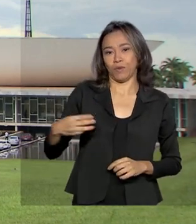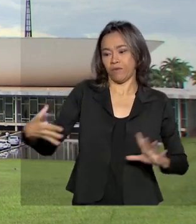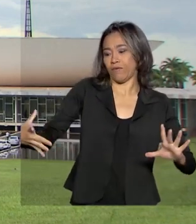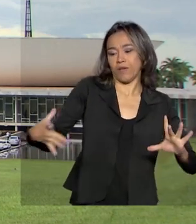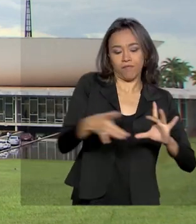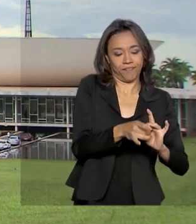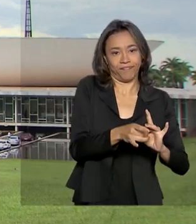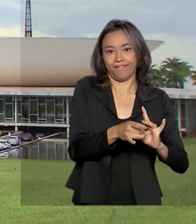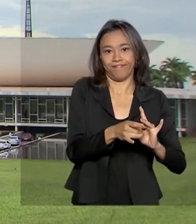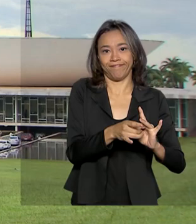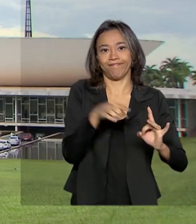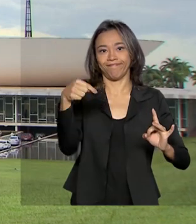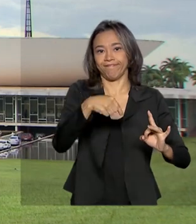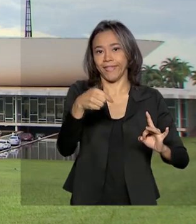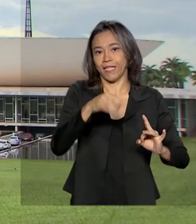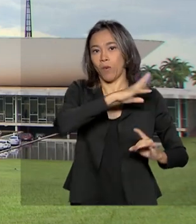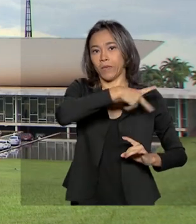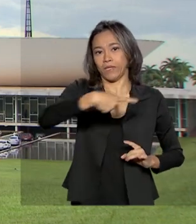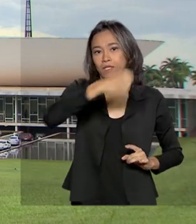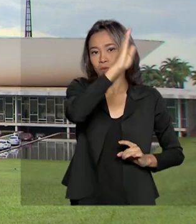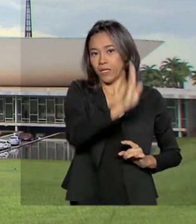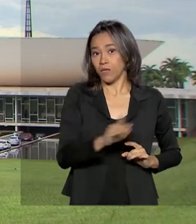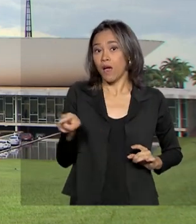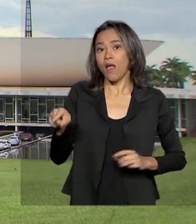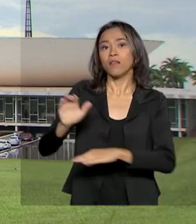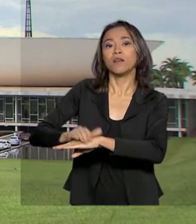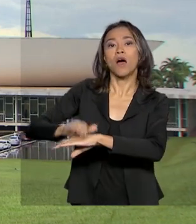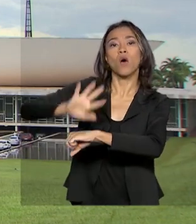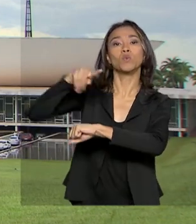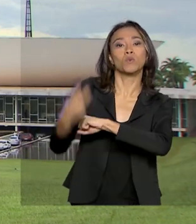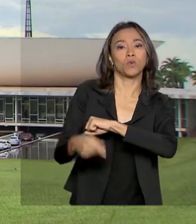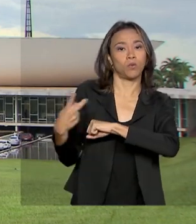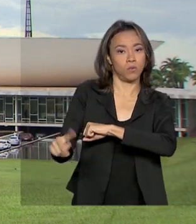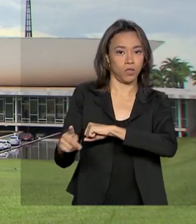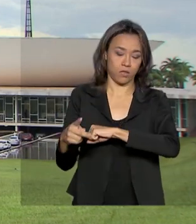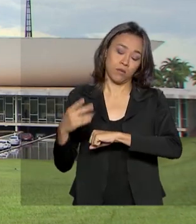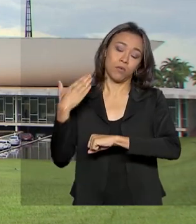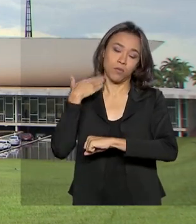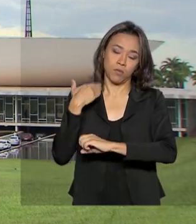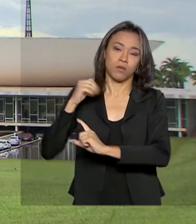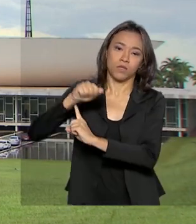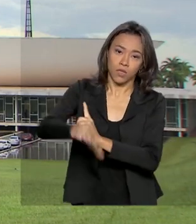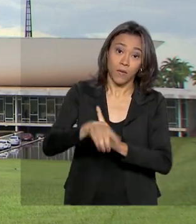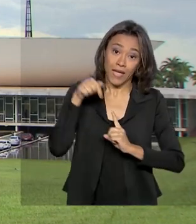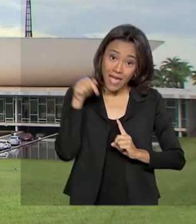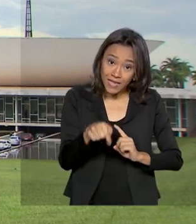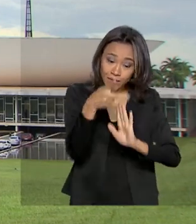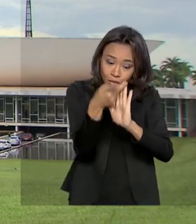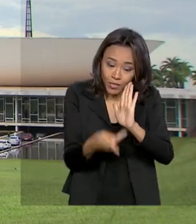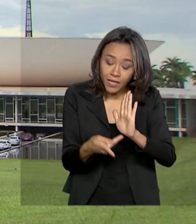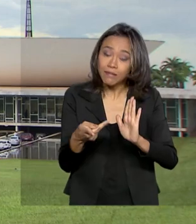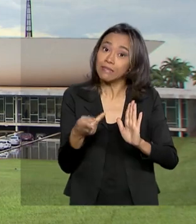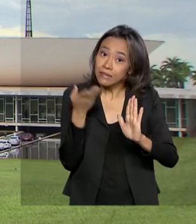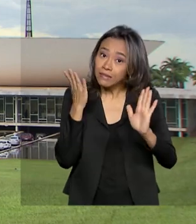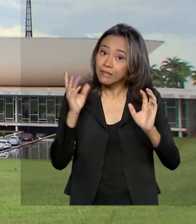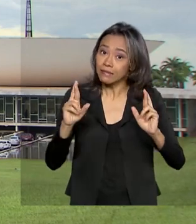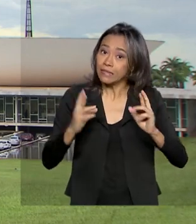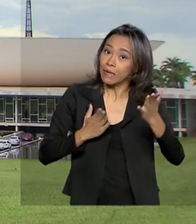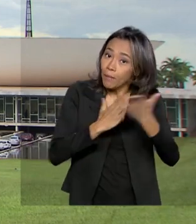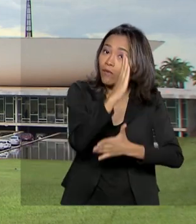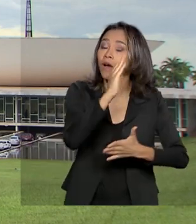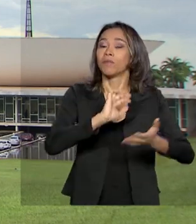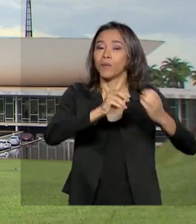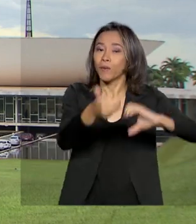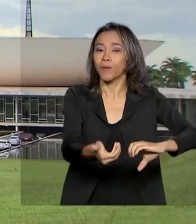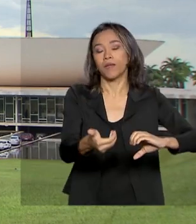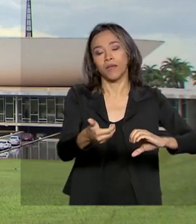ao do presidente da República, o que garante mais independência ao órgão. A previsão é de que esse projeto seja aprovado pelo Congresso Nacional